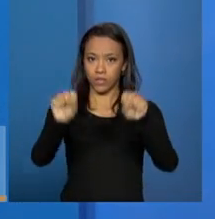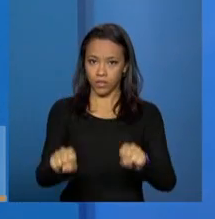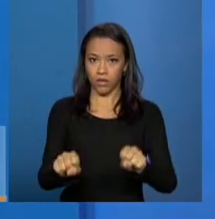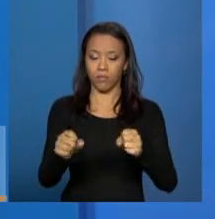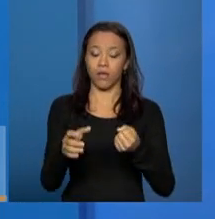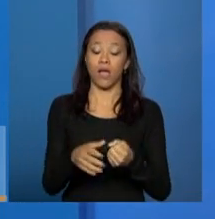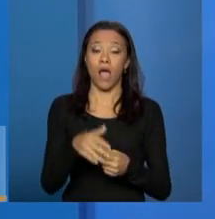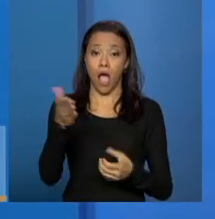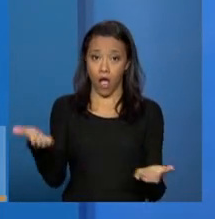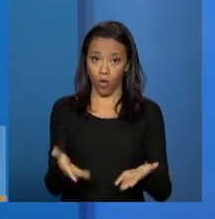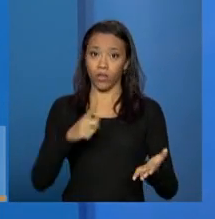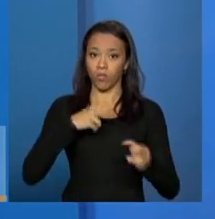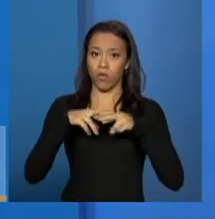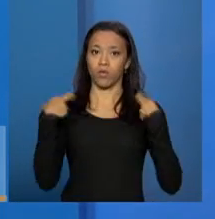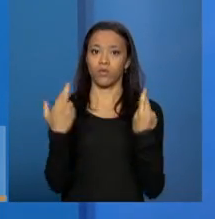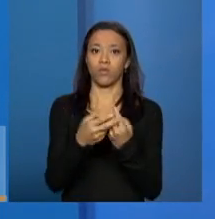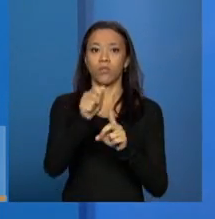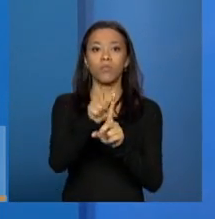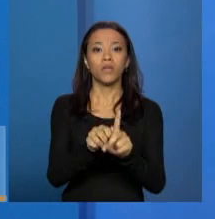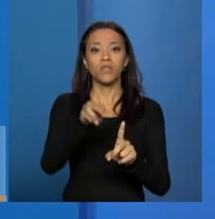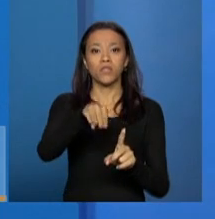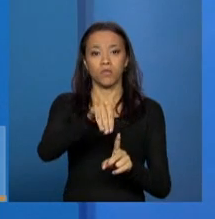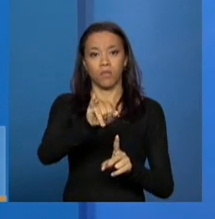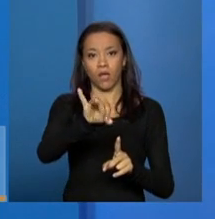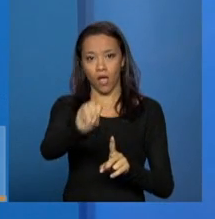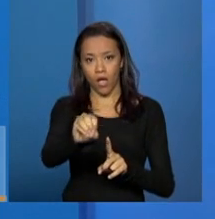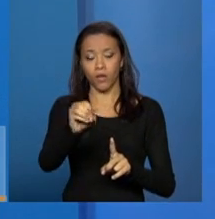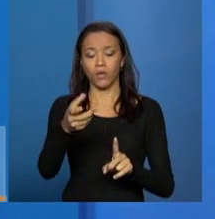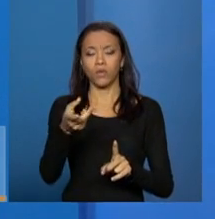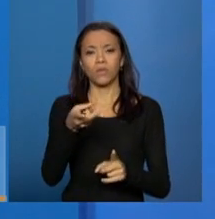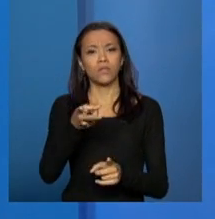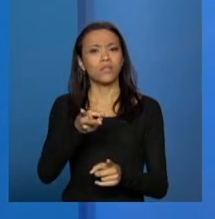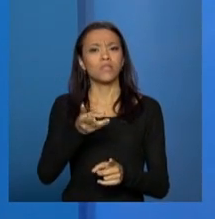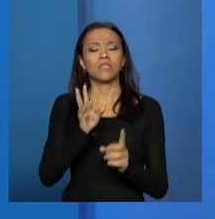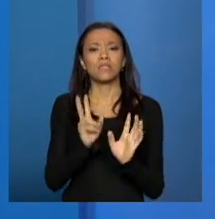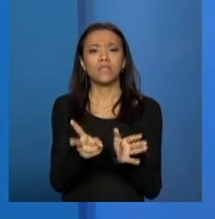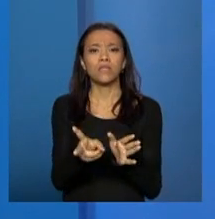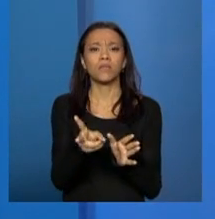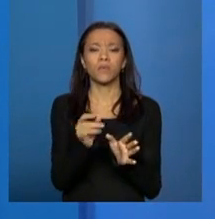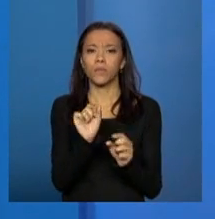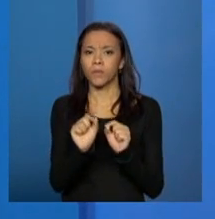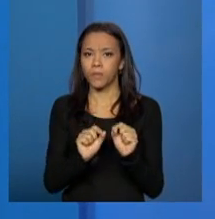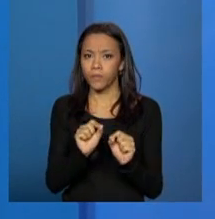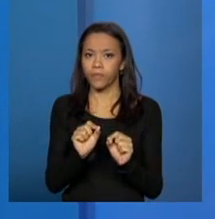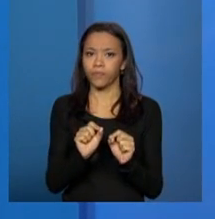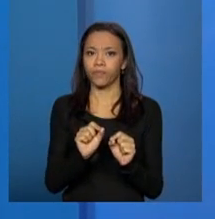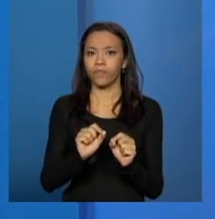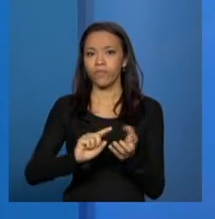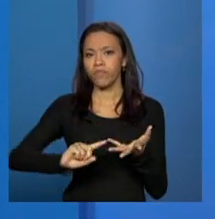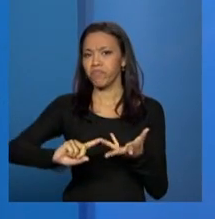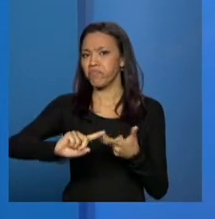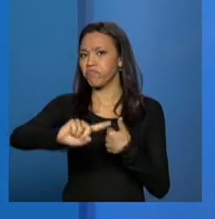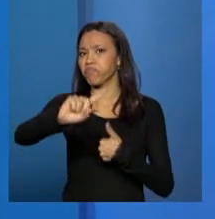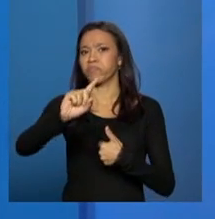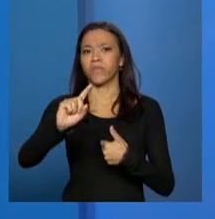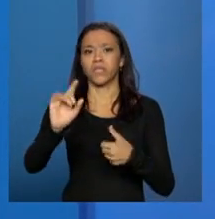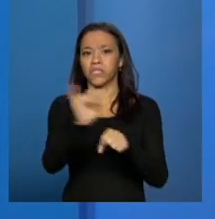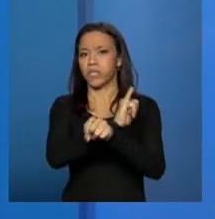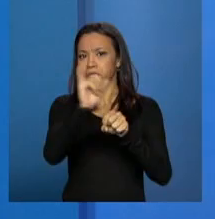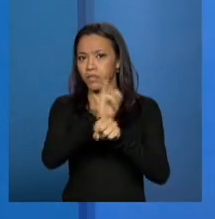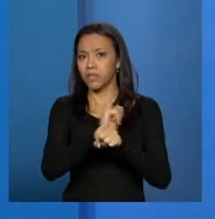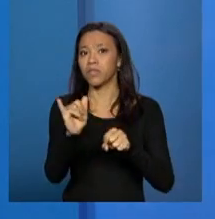a proposta é exatamente concentrar em todos os instrumentos necessários à